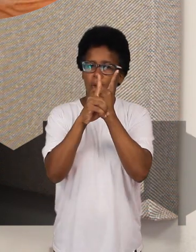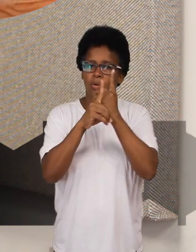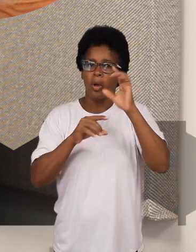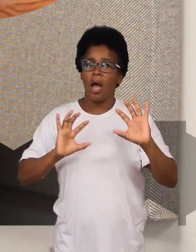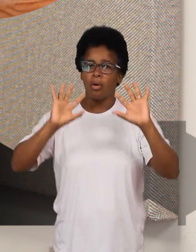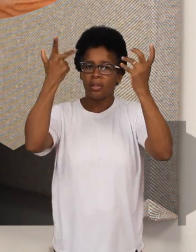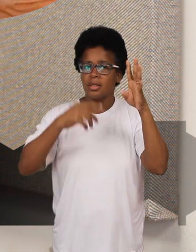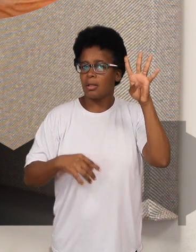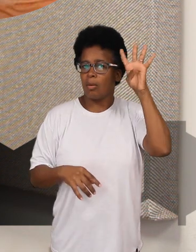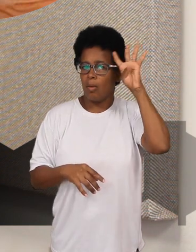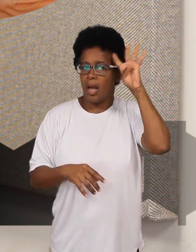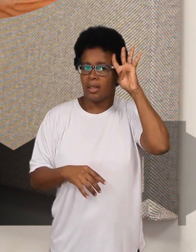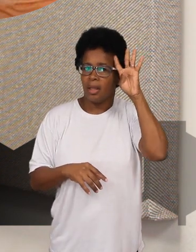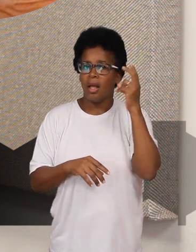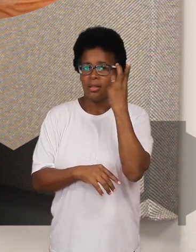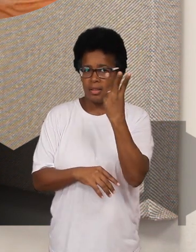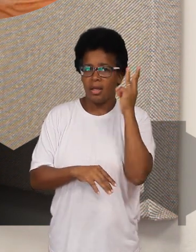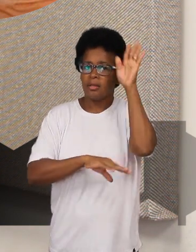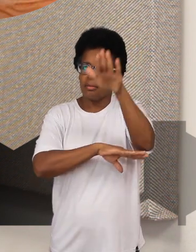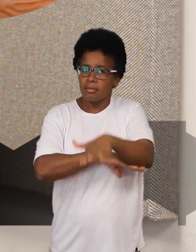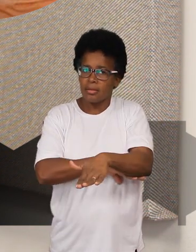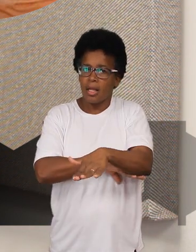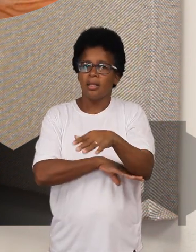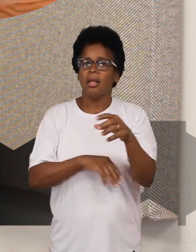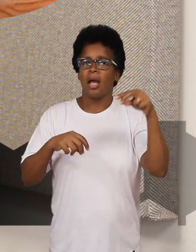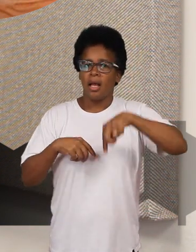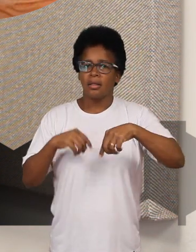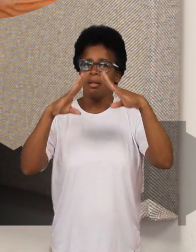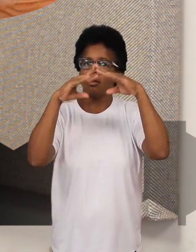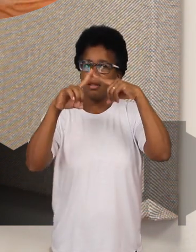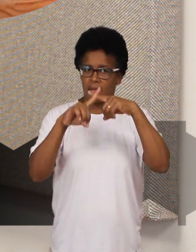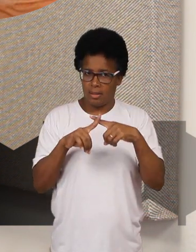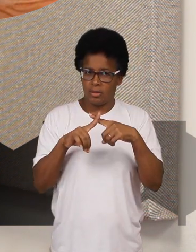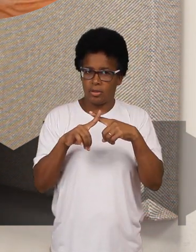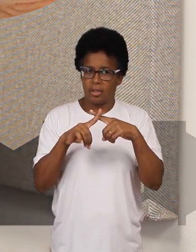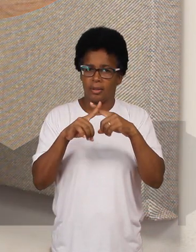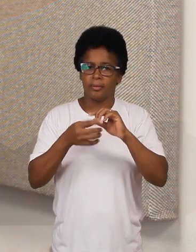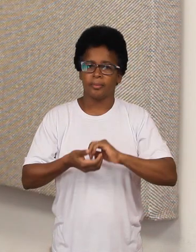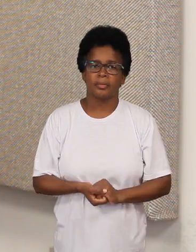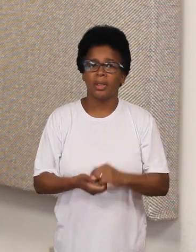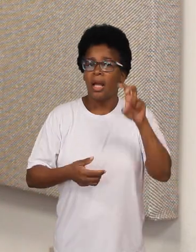encontros acontecem às quartas-feiras, às três da tarde, no Santuário de Adoração.